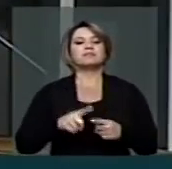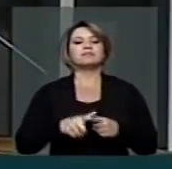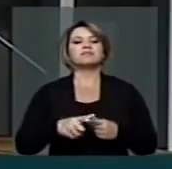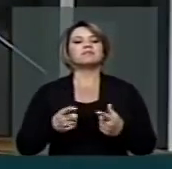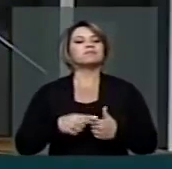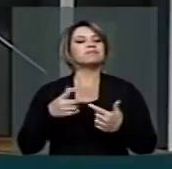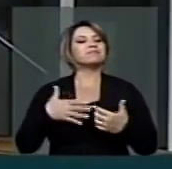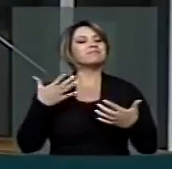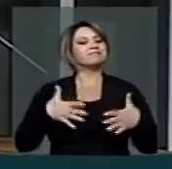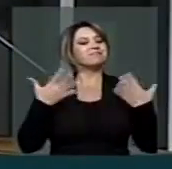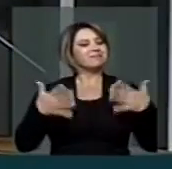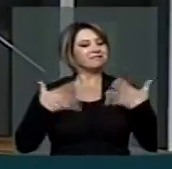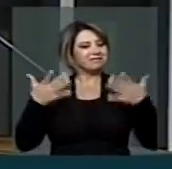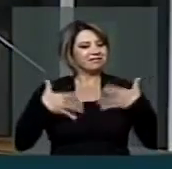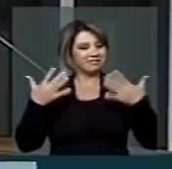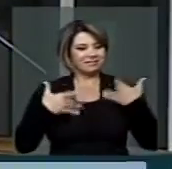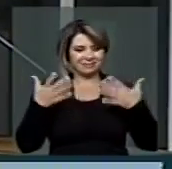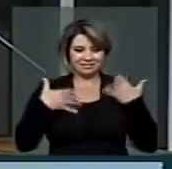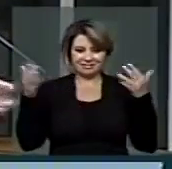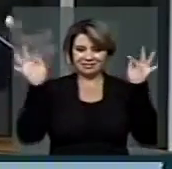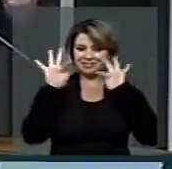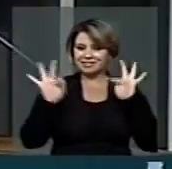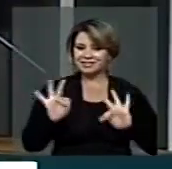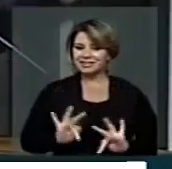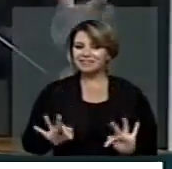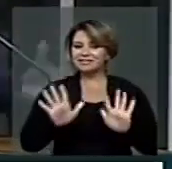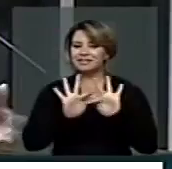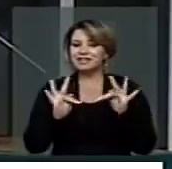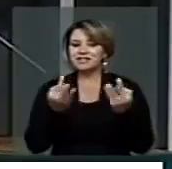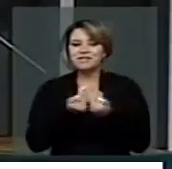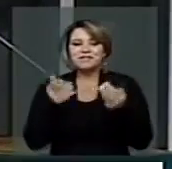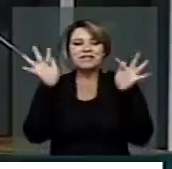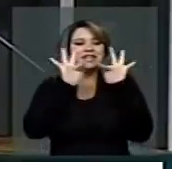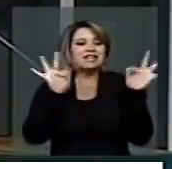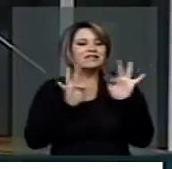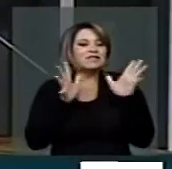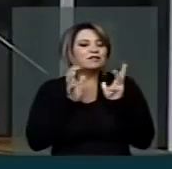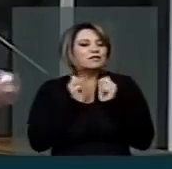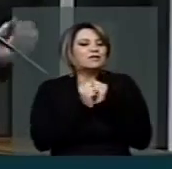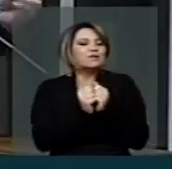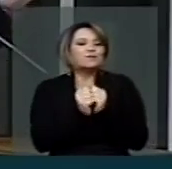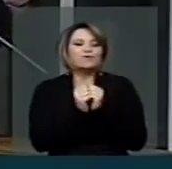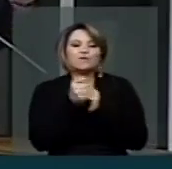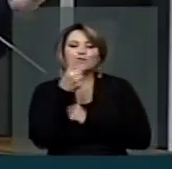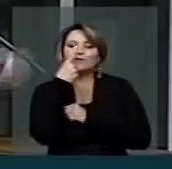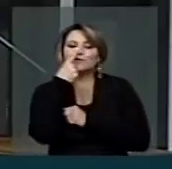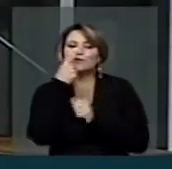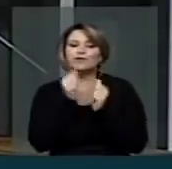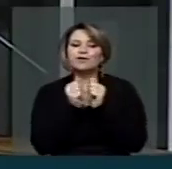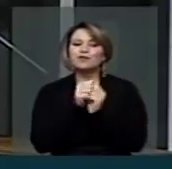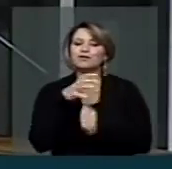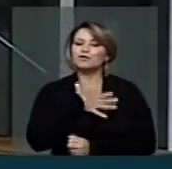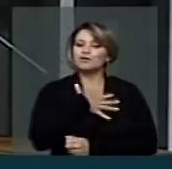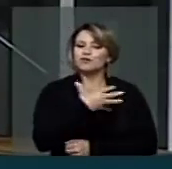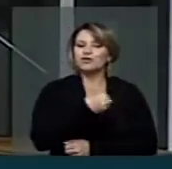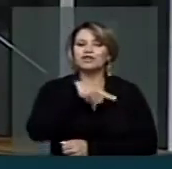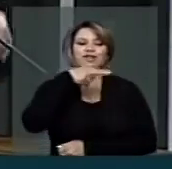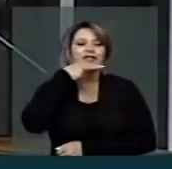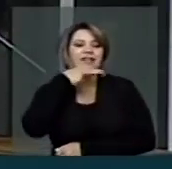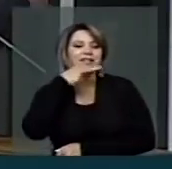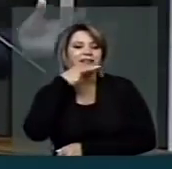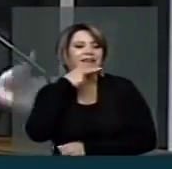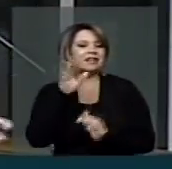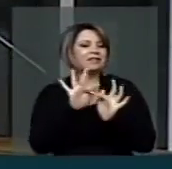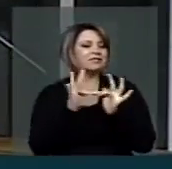animados, deputado Luiz Couto, estavam felizes, as famílias todas juntas, ali, filhos, netos,